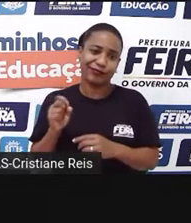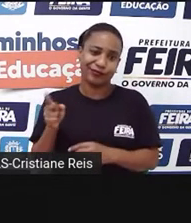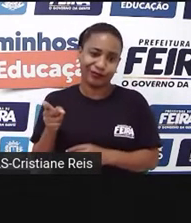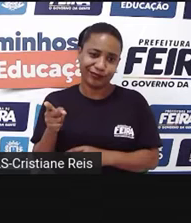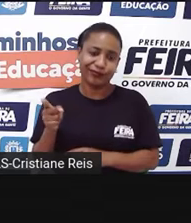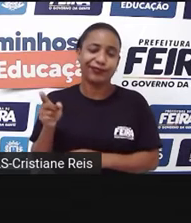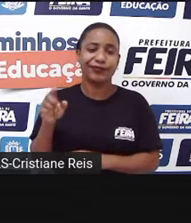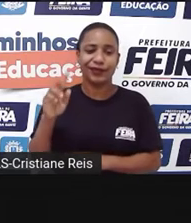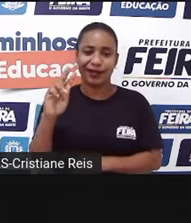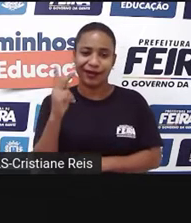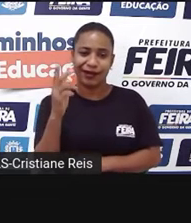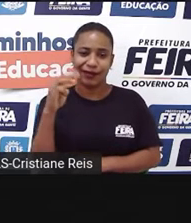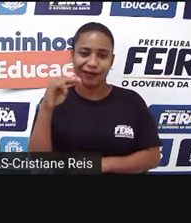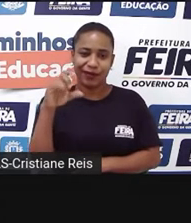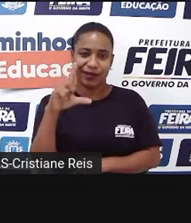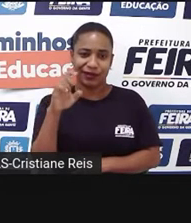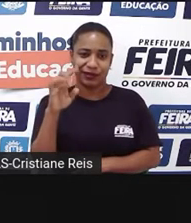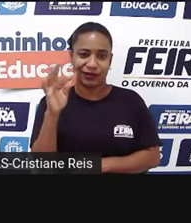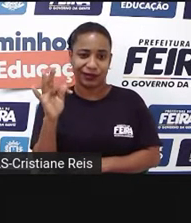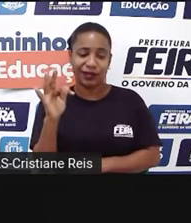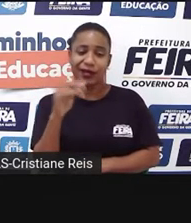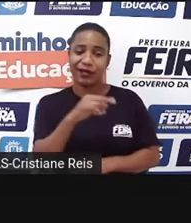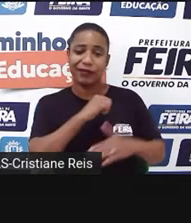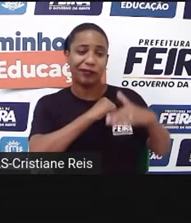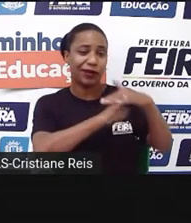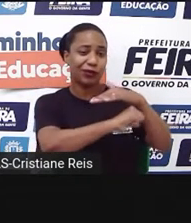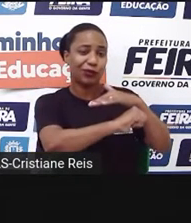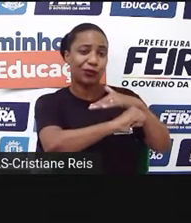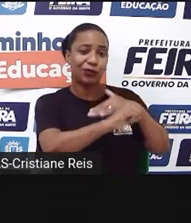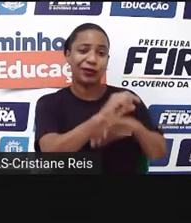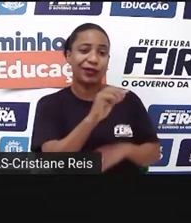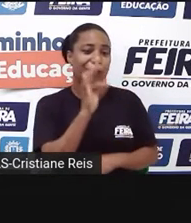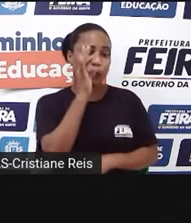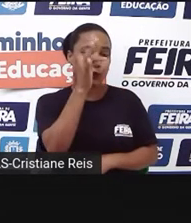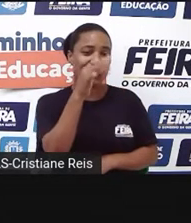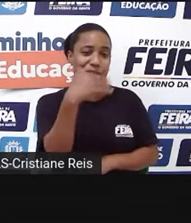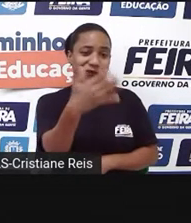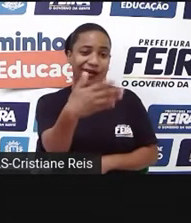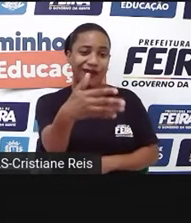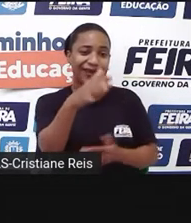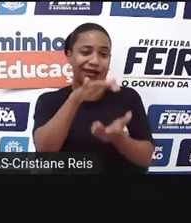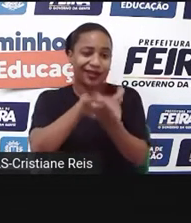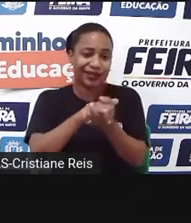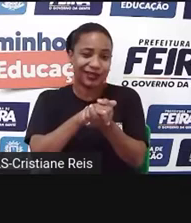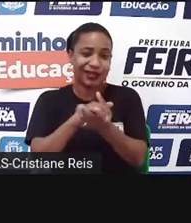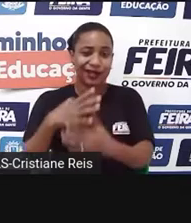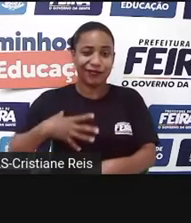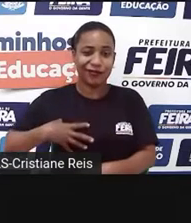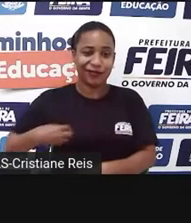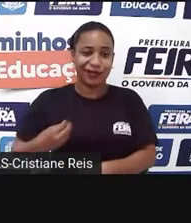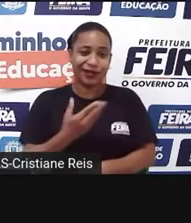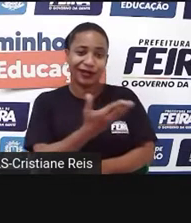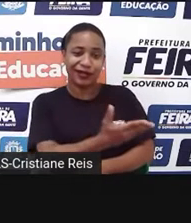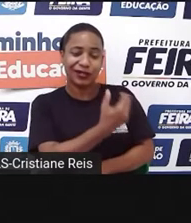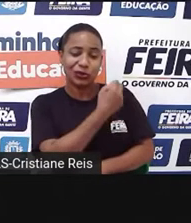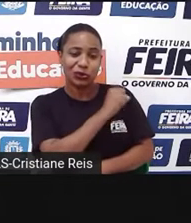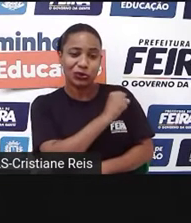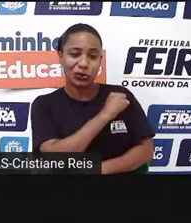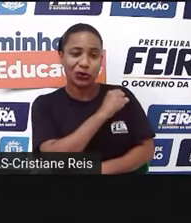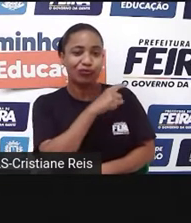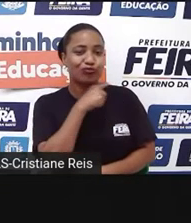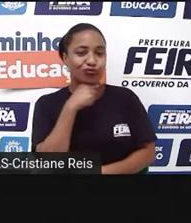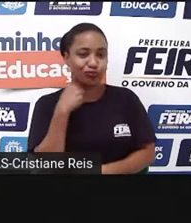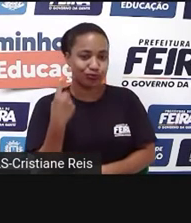matou o seu futuro sogro. Bom, a peça continua se desenrolando, né? É claro.